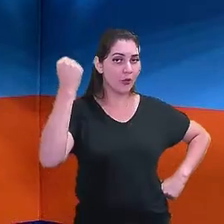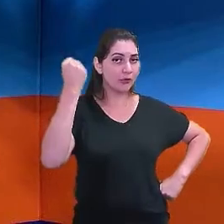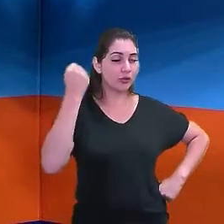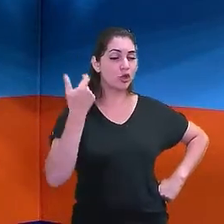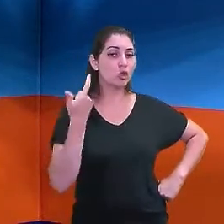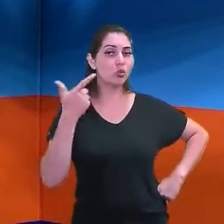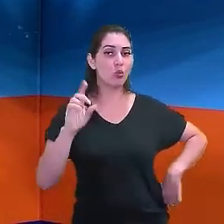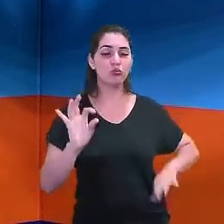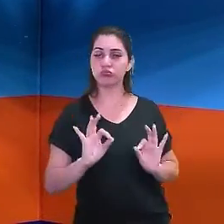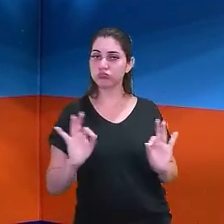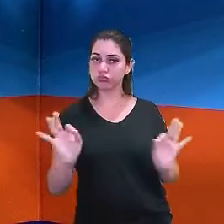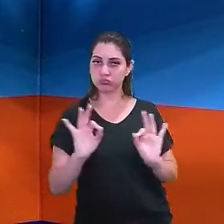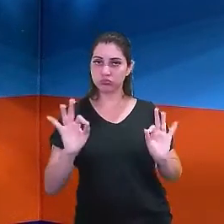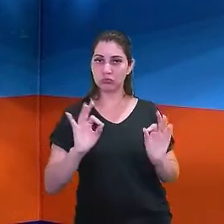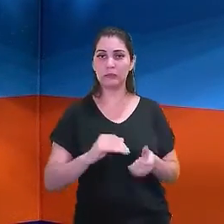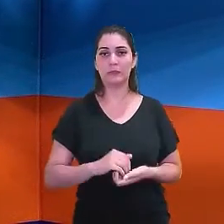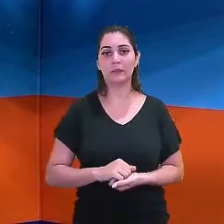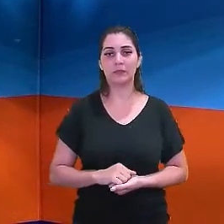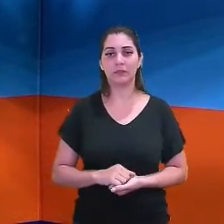-heróis.